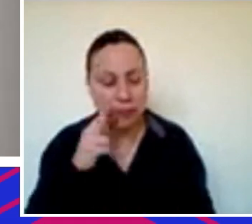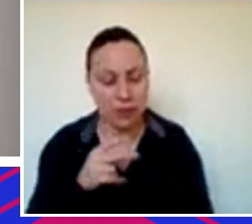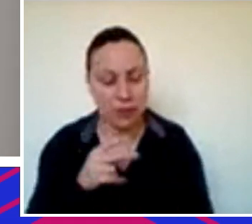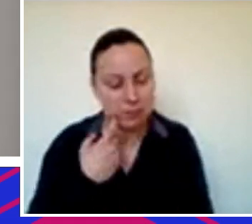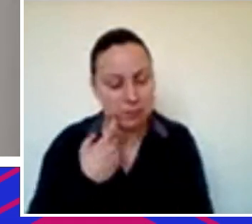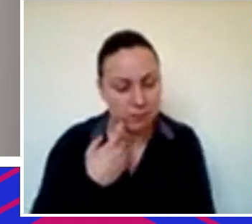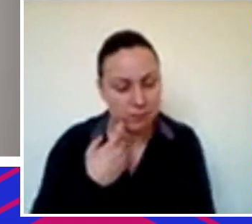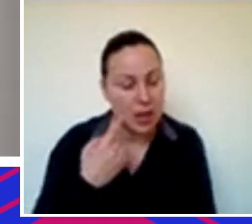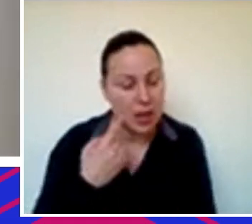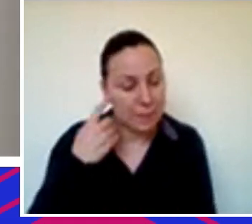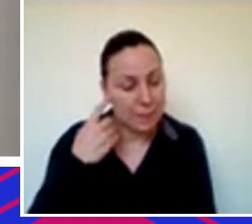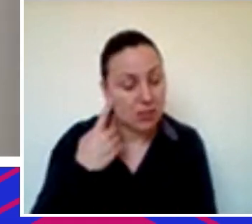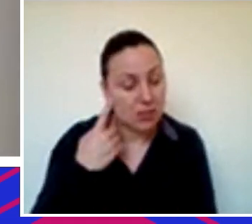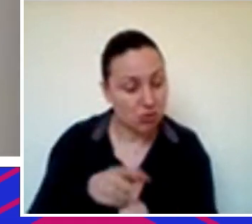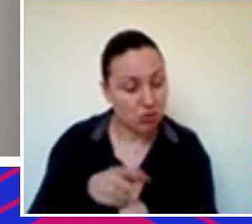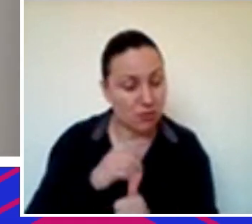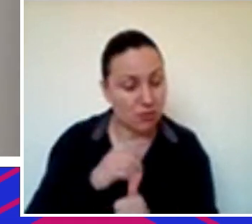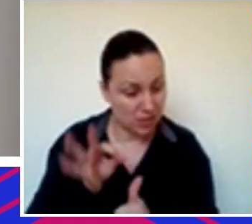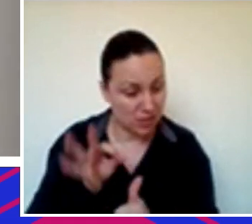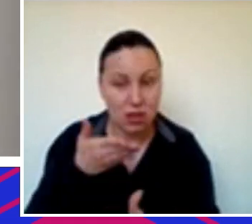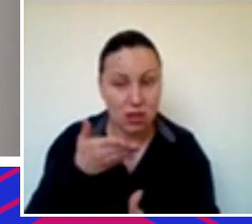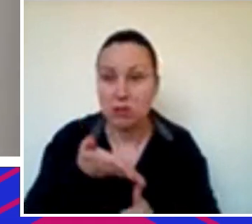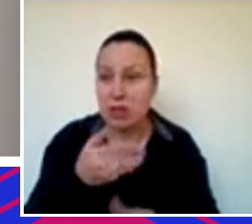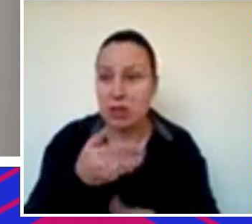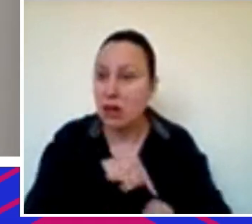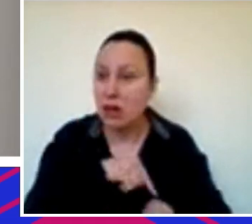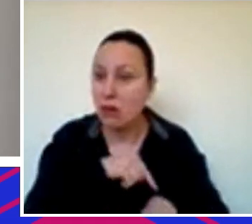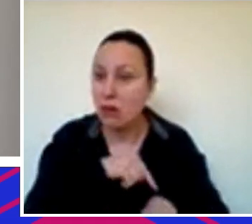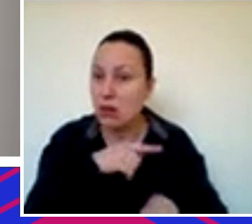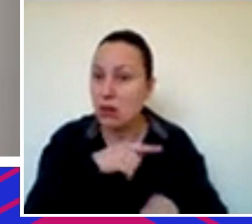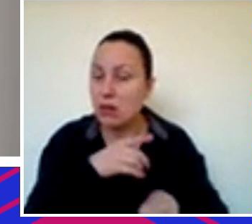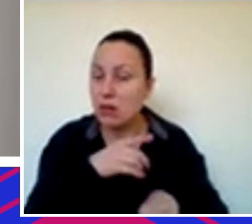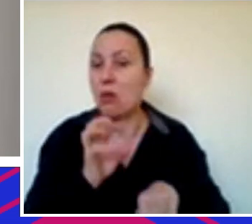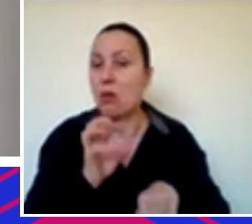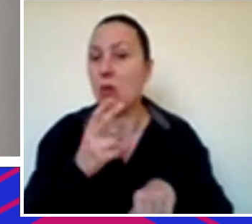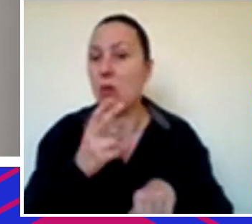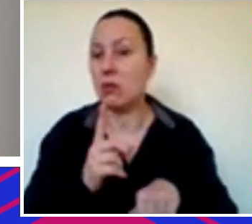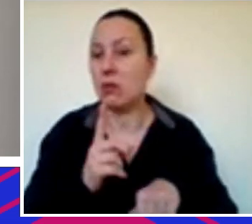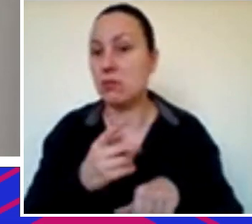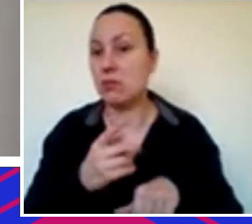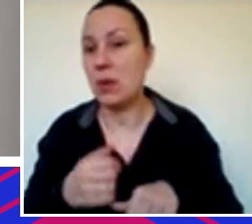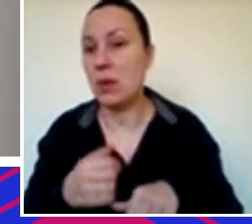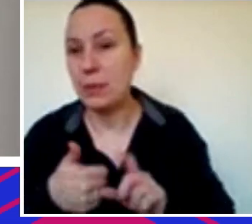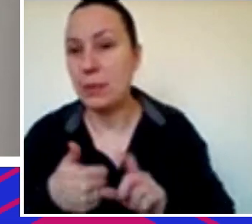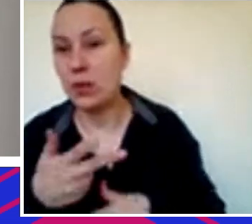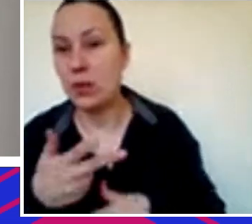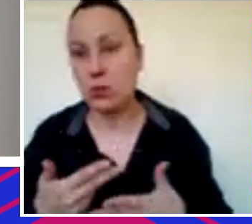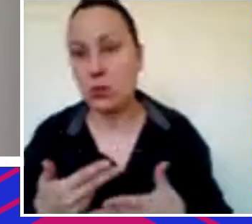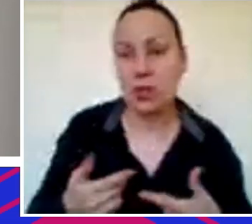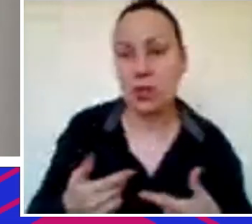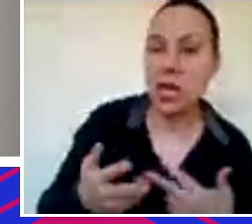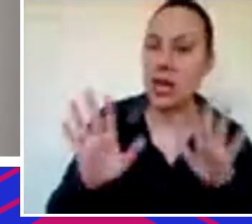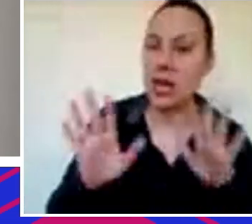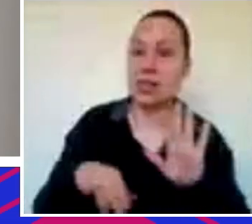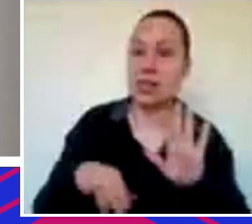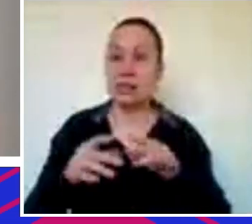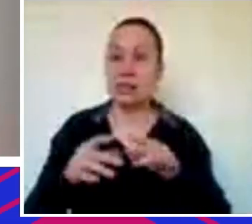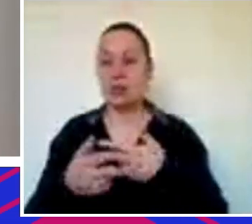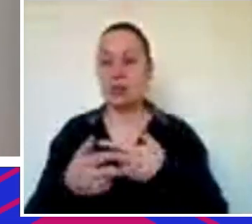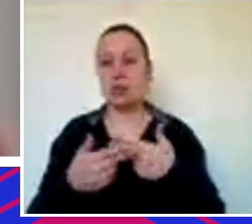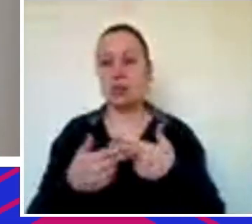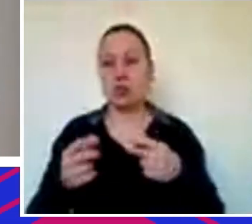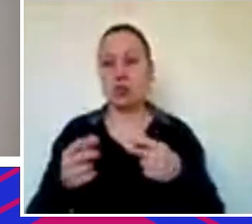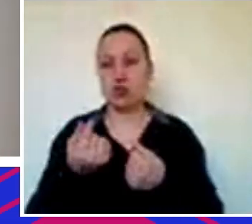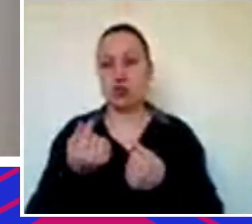se dívida é uma opção certa para o negócio naquele momento ou não, né, primeira coisa que a gente fala é assim, tem coisas que o dinheiro de dívida é